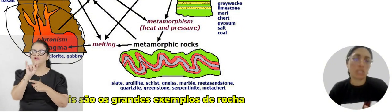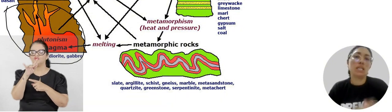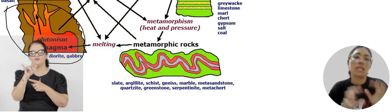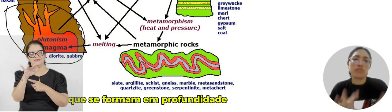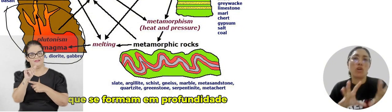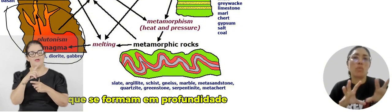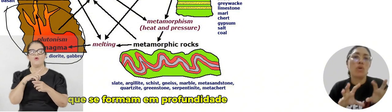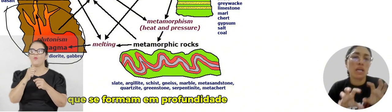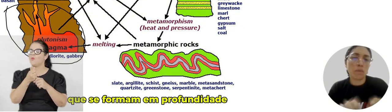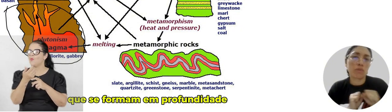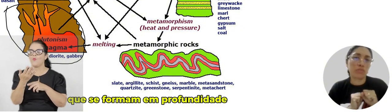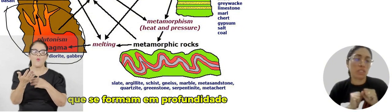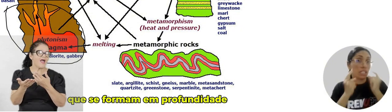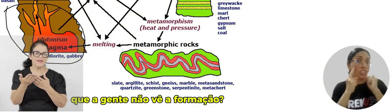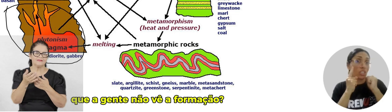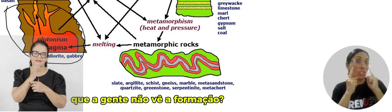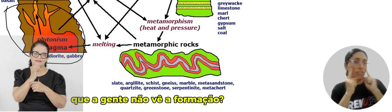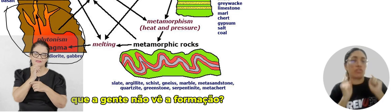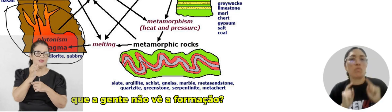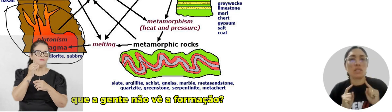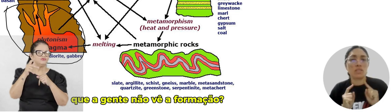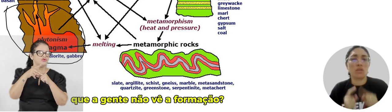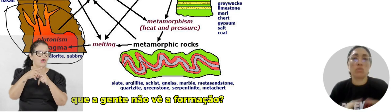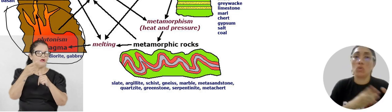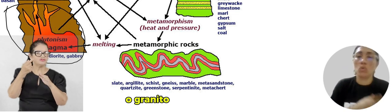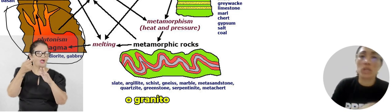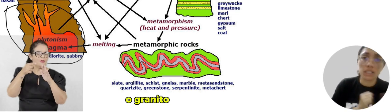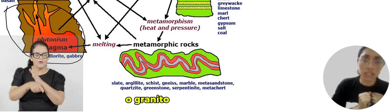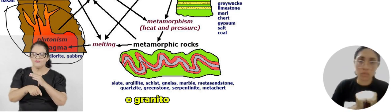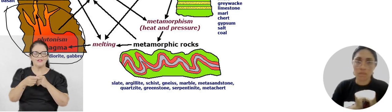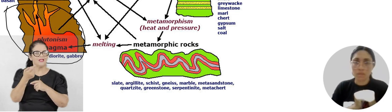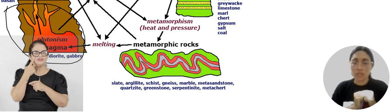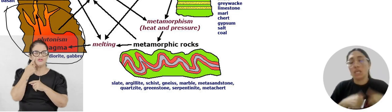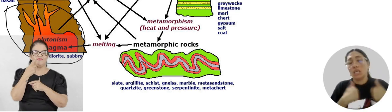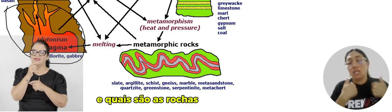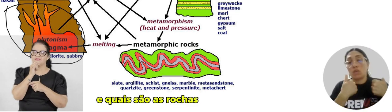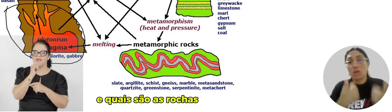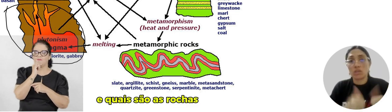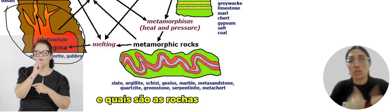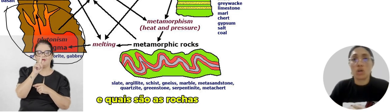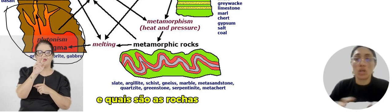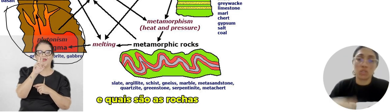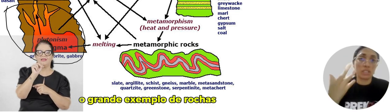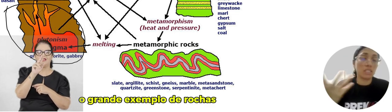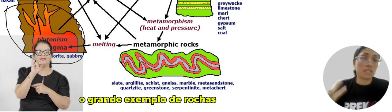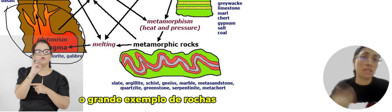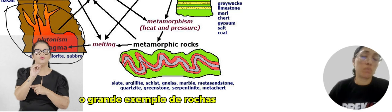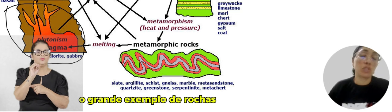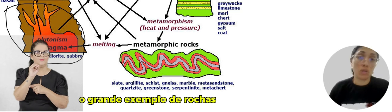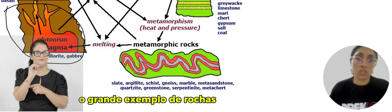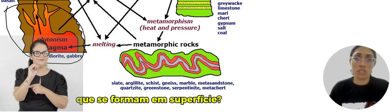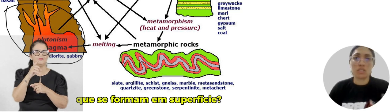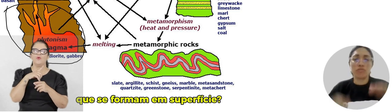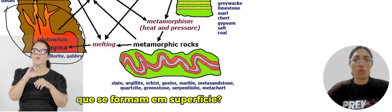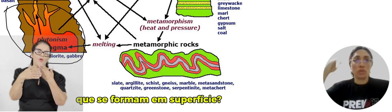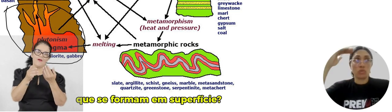rocha que se formam em profundidade, que a gente não vê a formação? O granito. E quais são as rochas, o grande exemplo